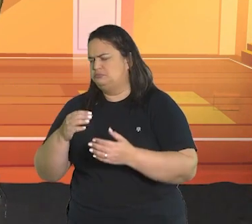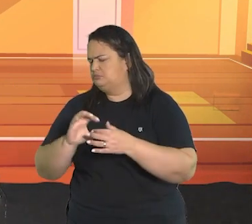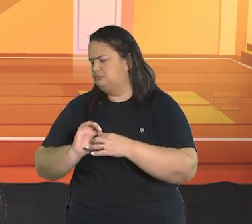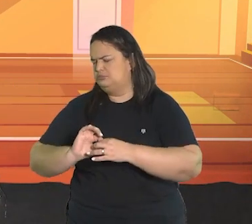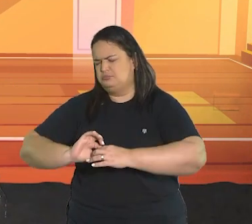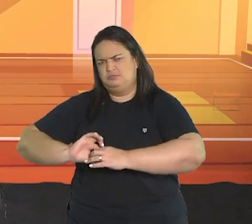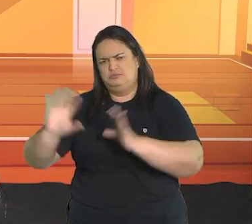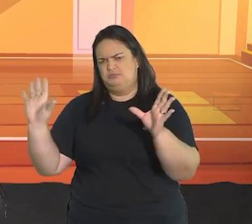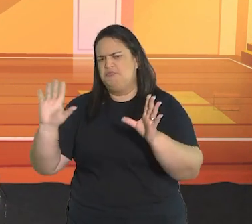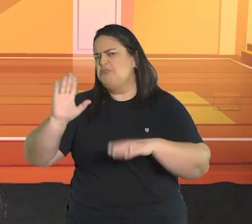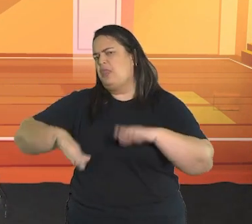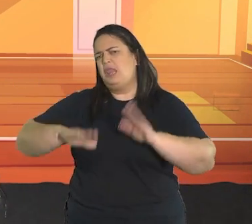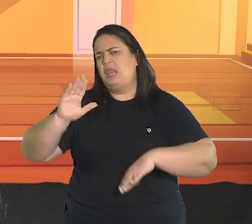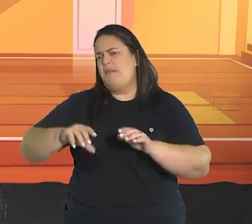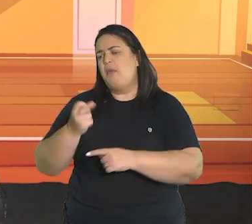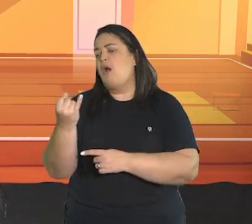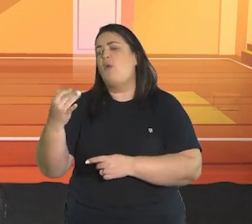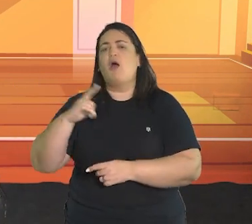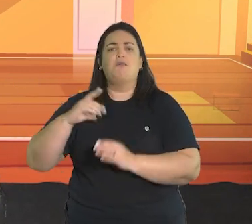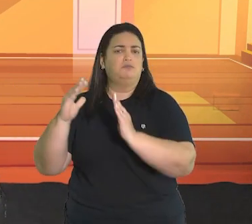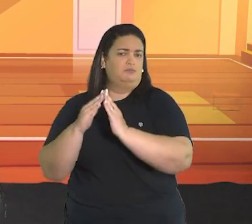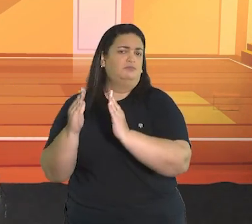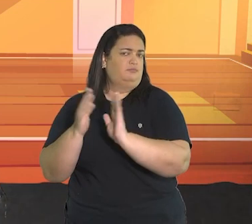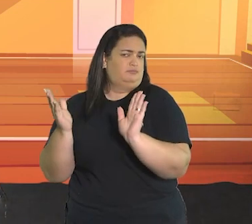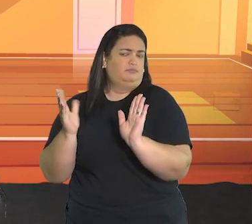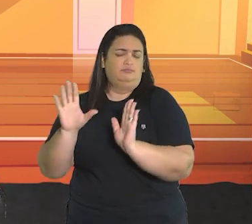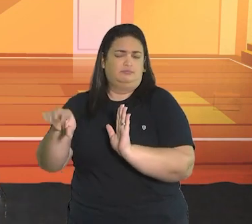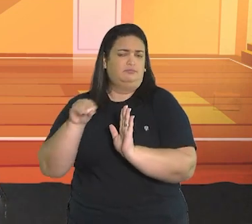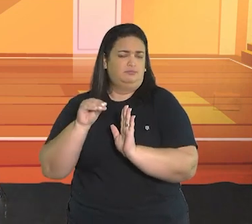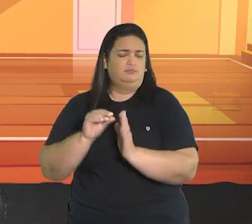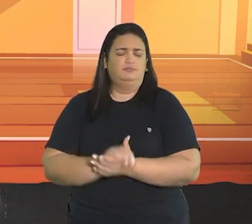dependendo da quantidade de garrafas que você tiver em casa.